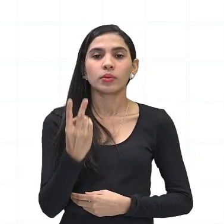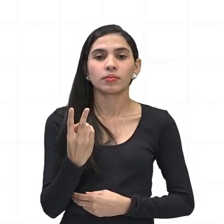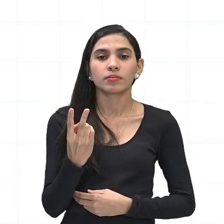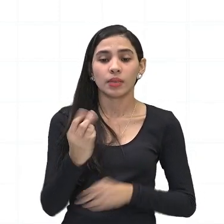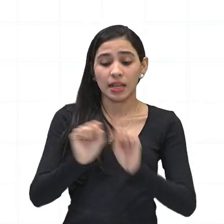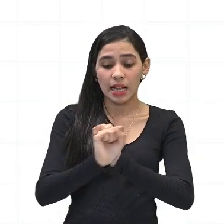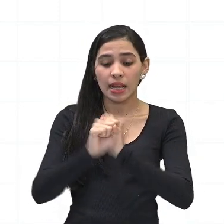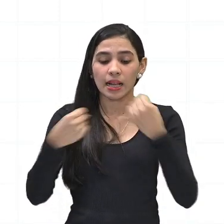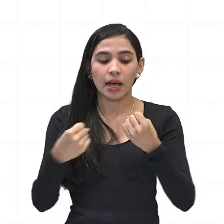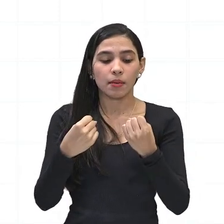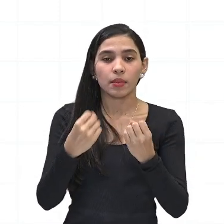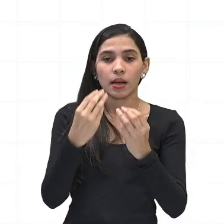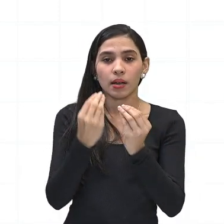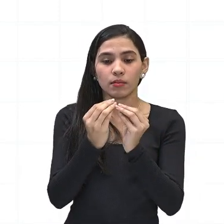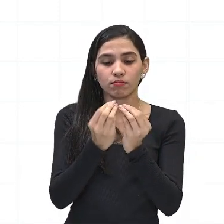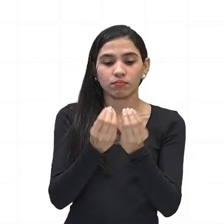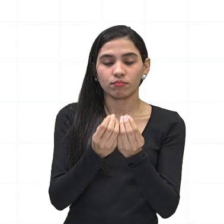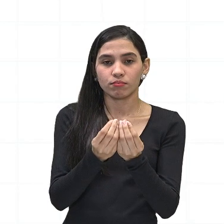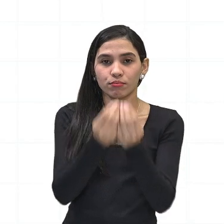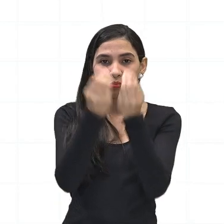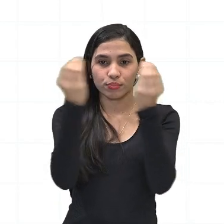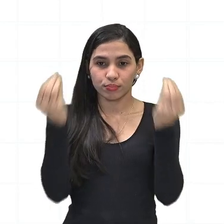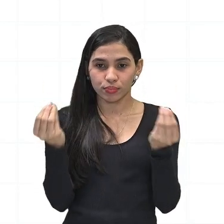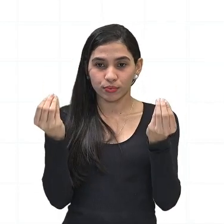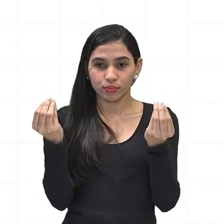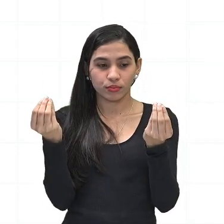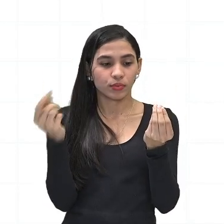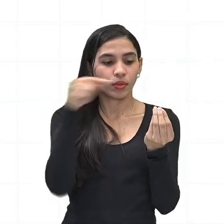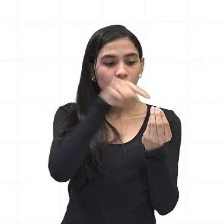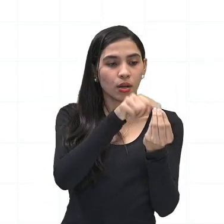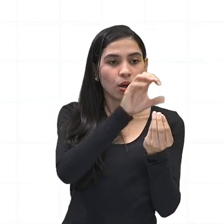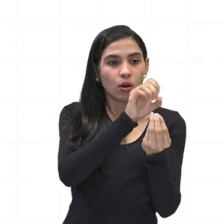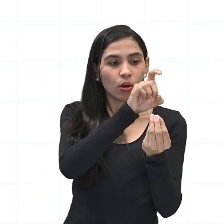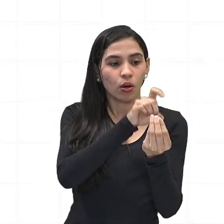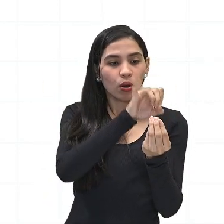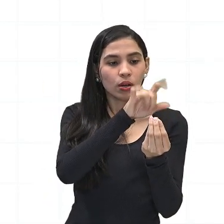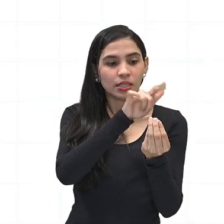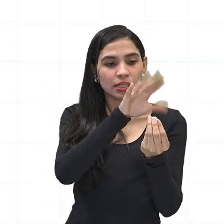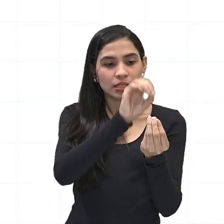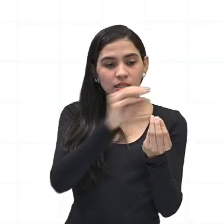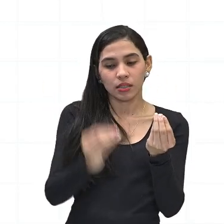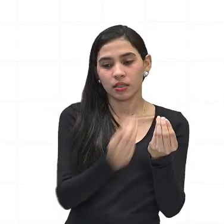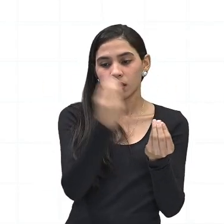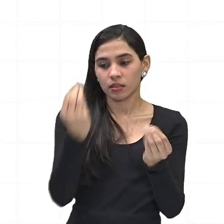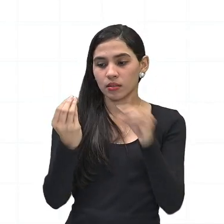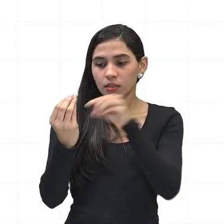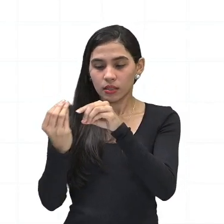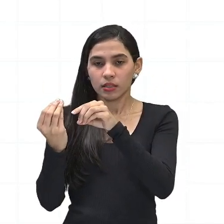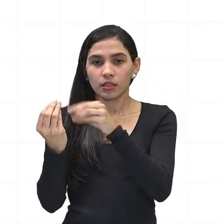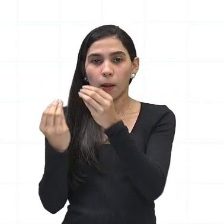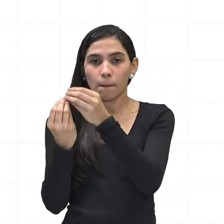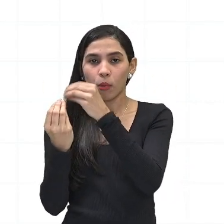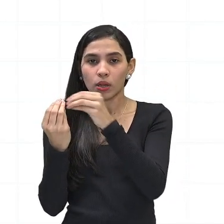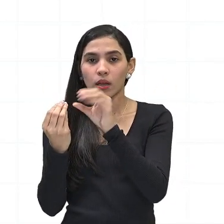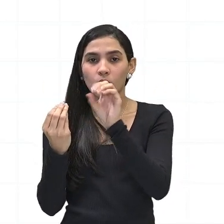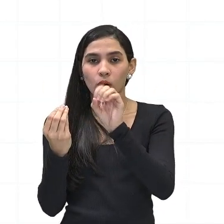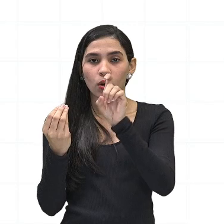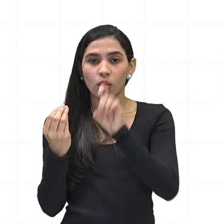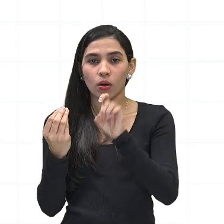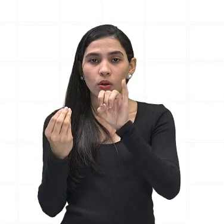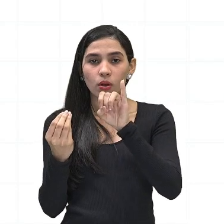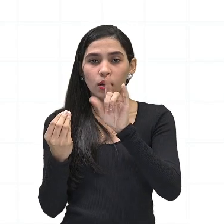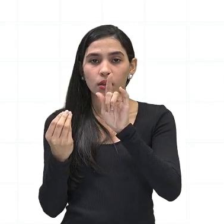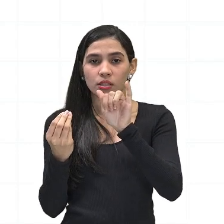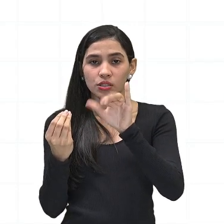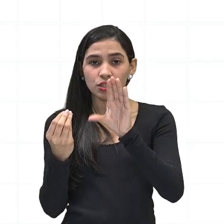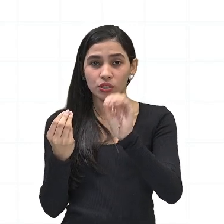átomos e eles ficam separados. Um dos átomos de oxigênio se une a uma molécula de oxigênio formando